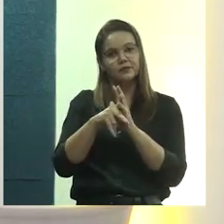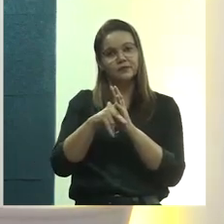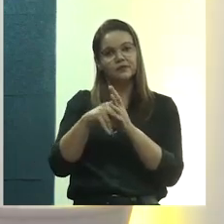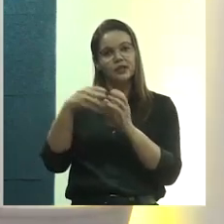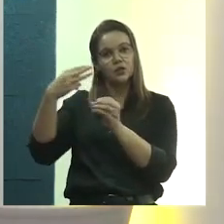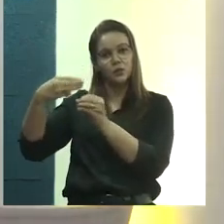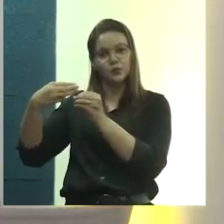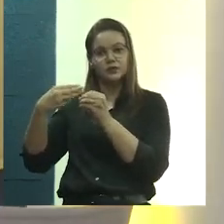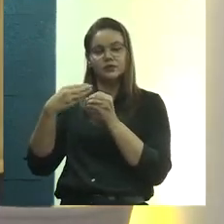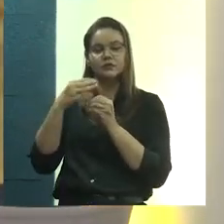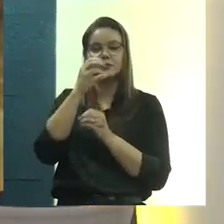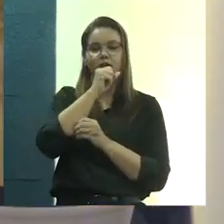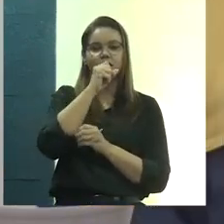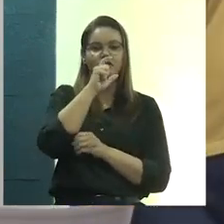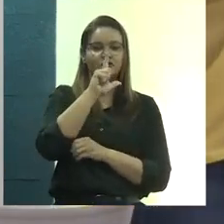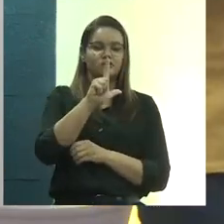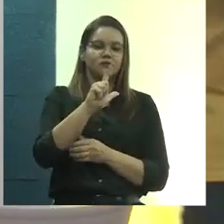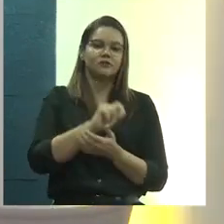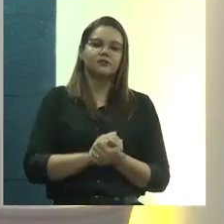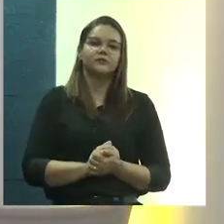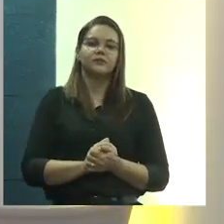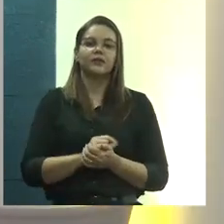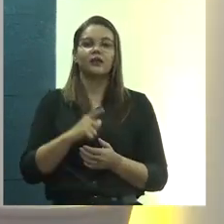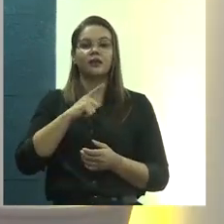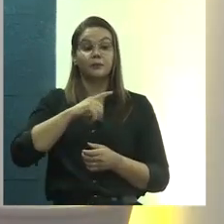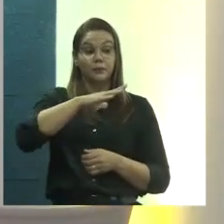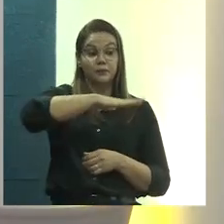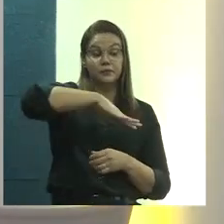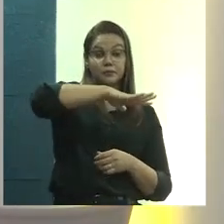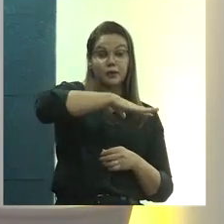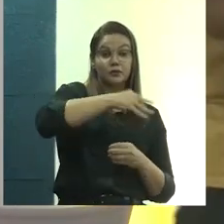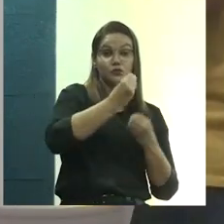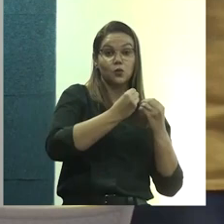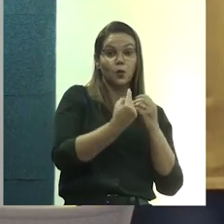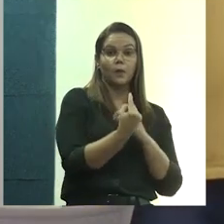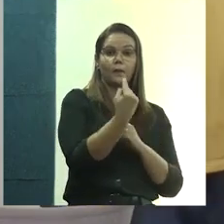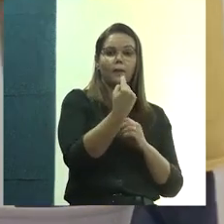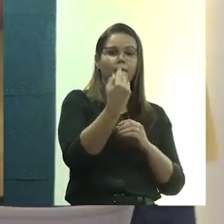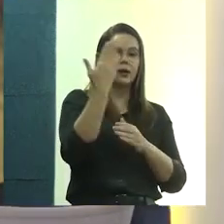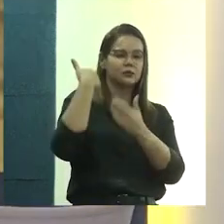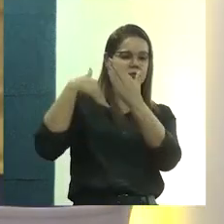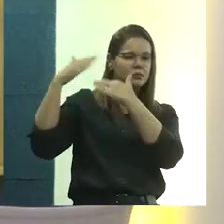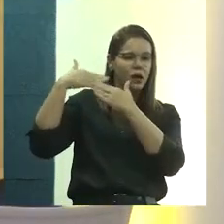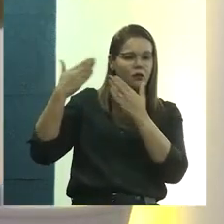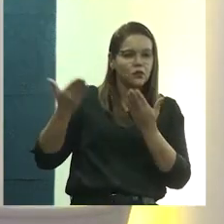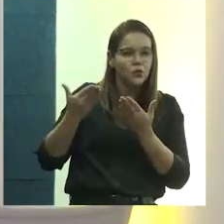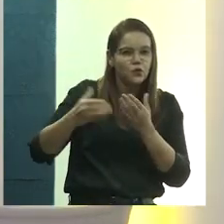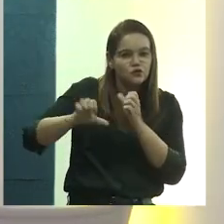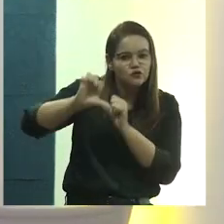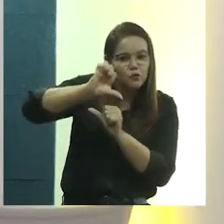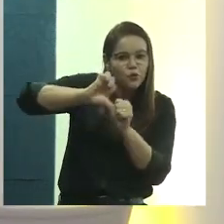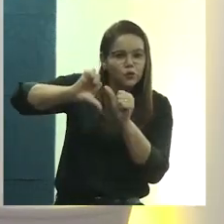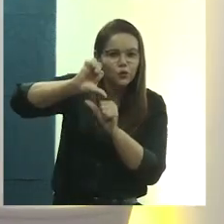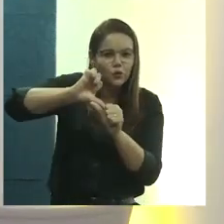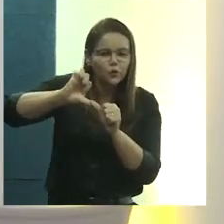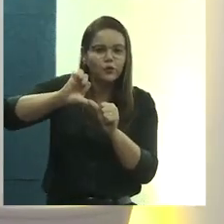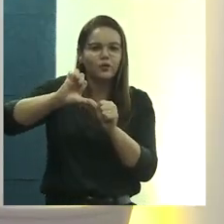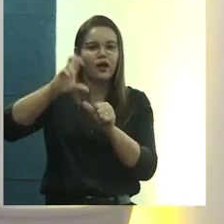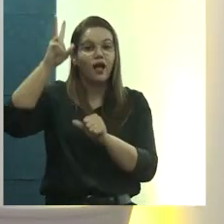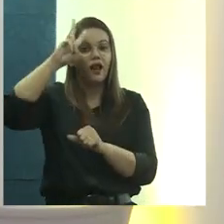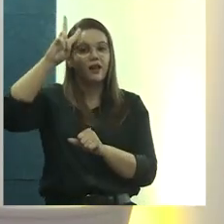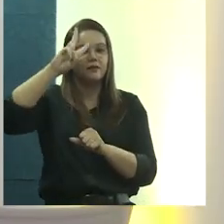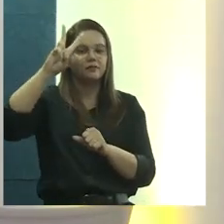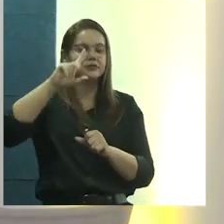Aqui a gente tem algumas imagens do que era o espaço e como está hoje. E aí, todas as lembranças que